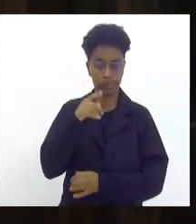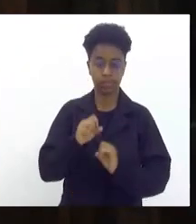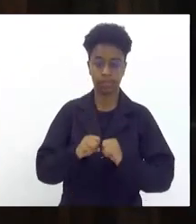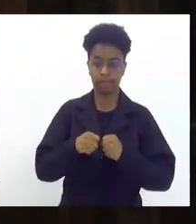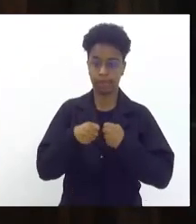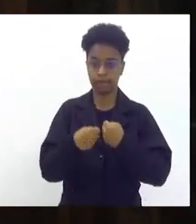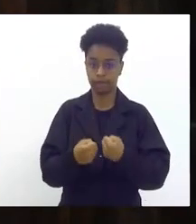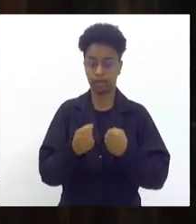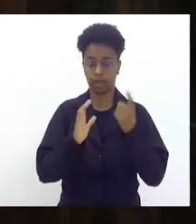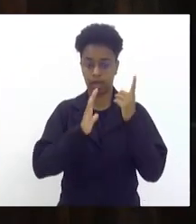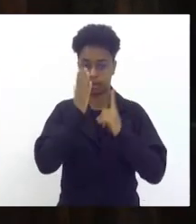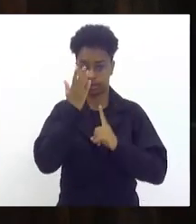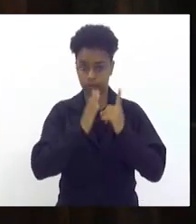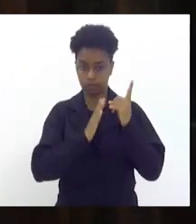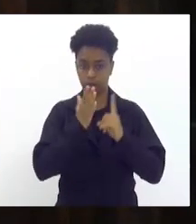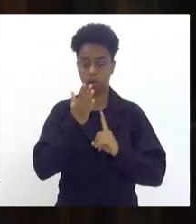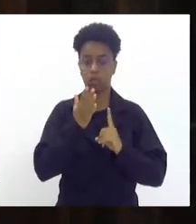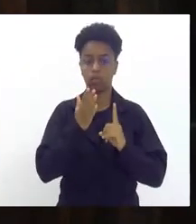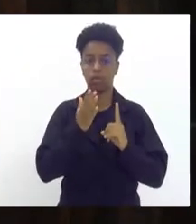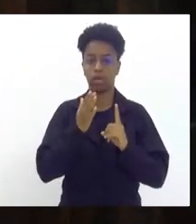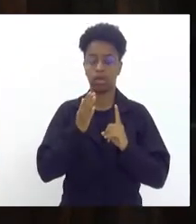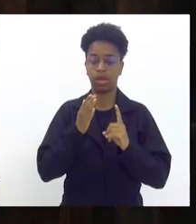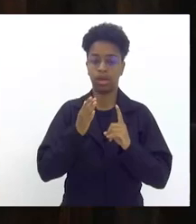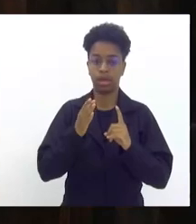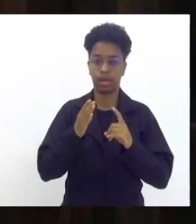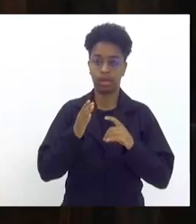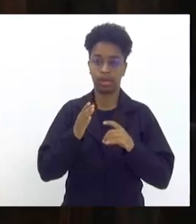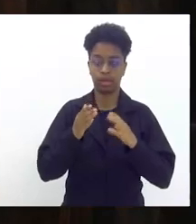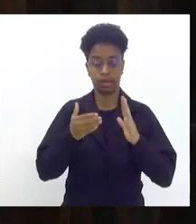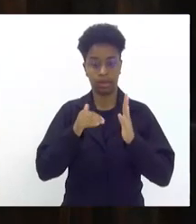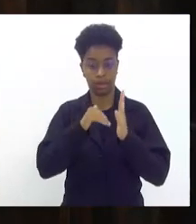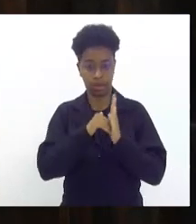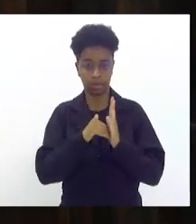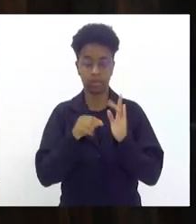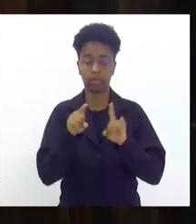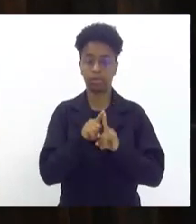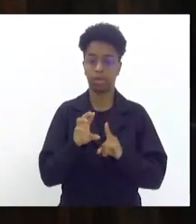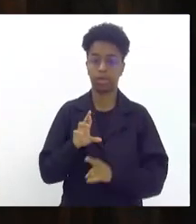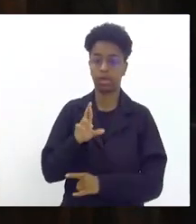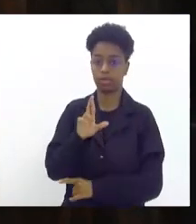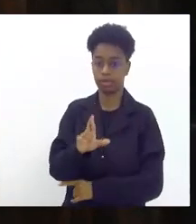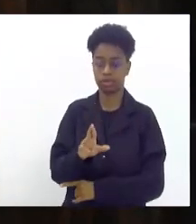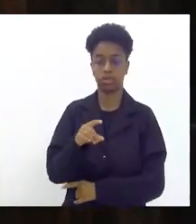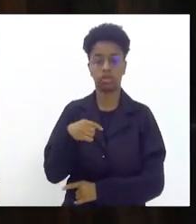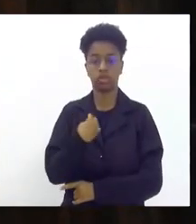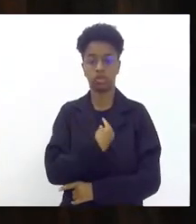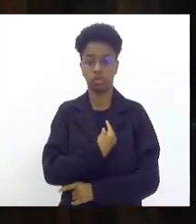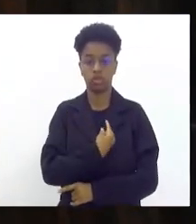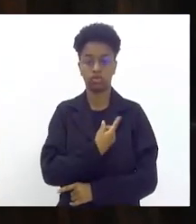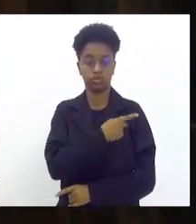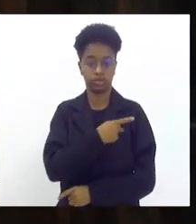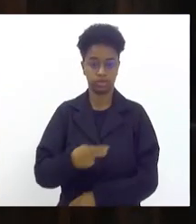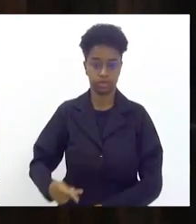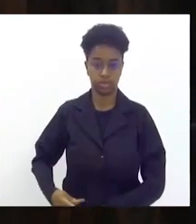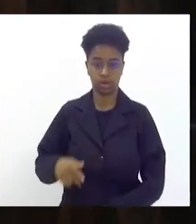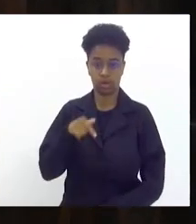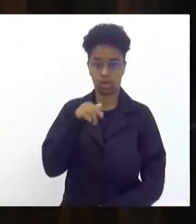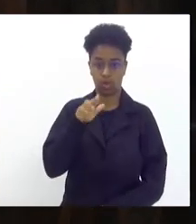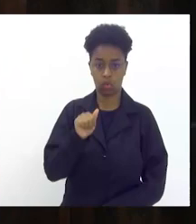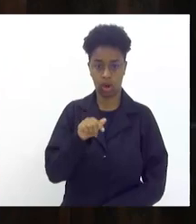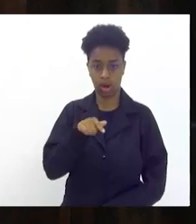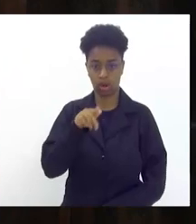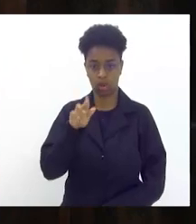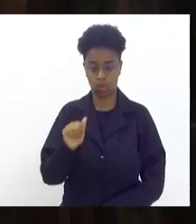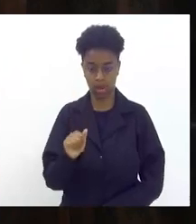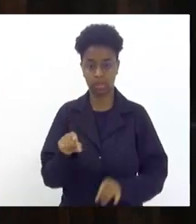câmara federal agradecer e também em nome do nosso presidente deputado Washington Coacuá agradecer ao presidente da CCJ